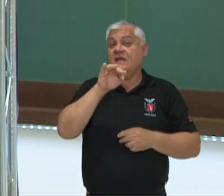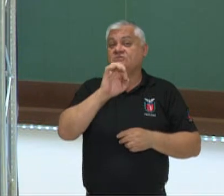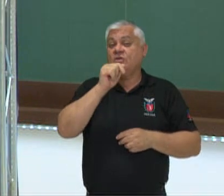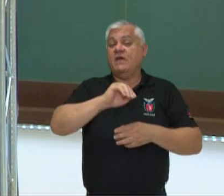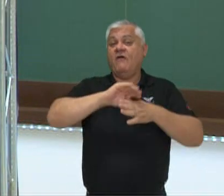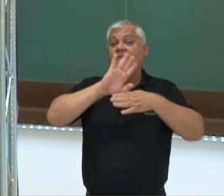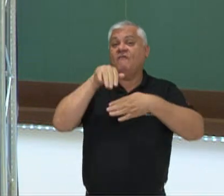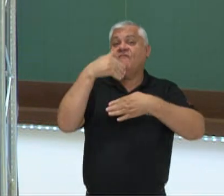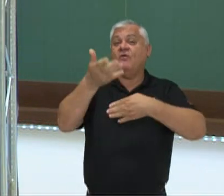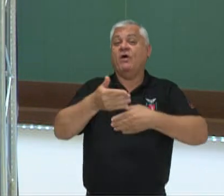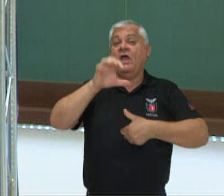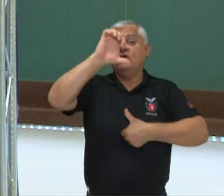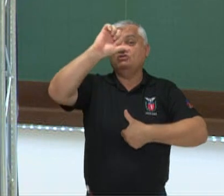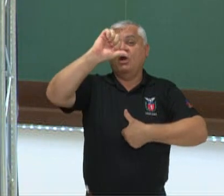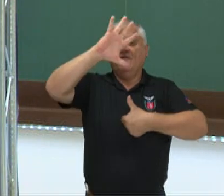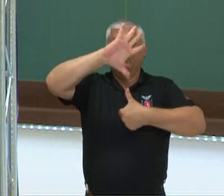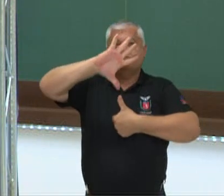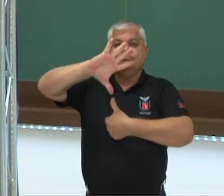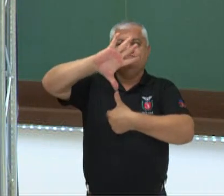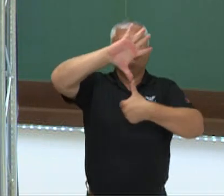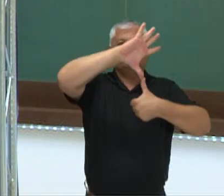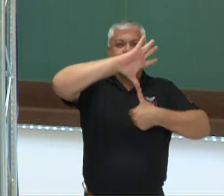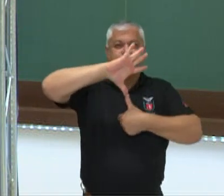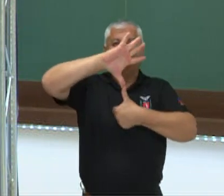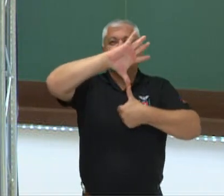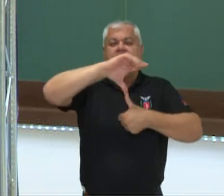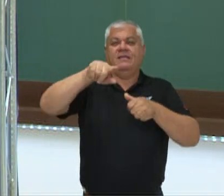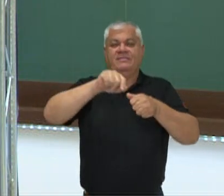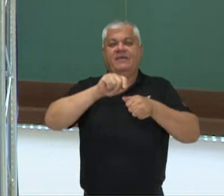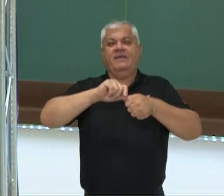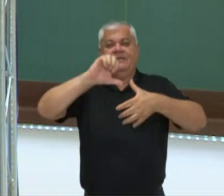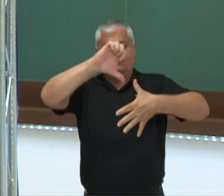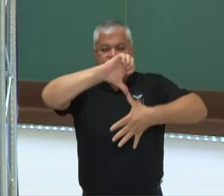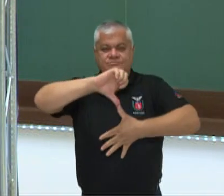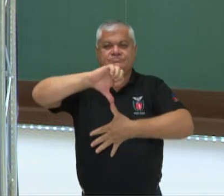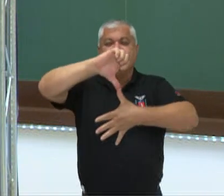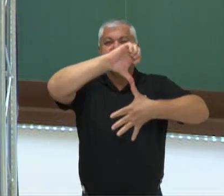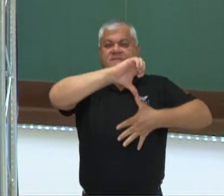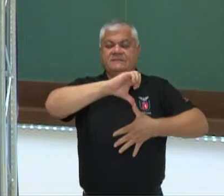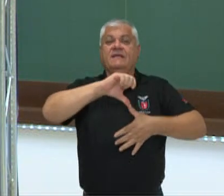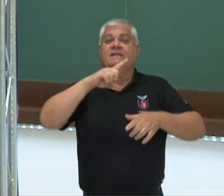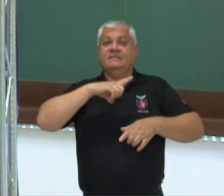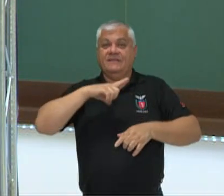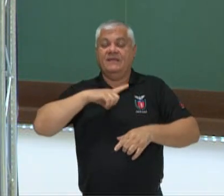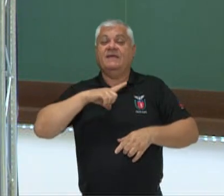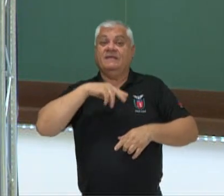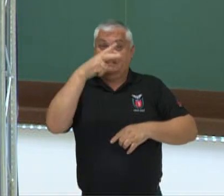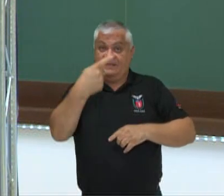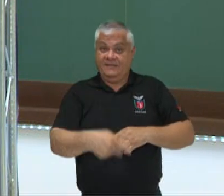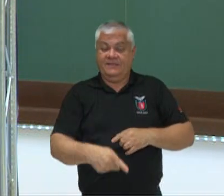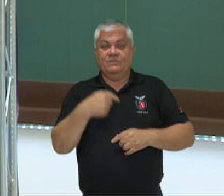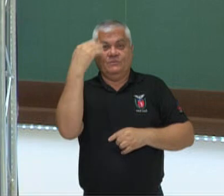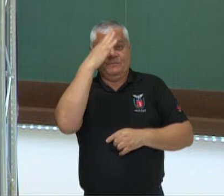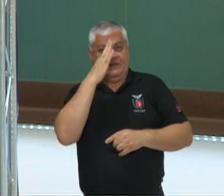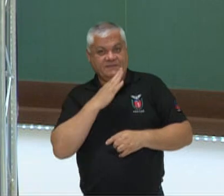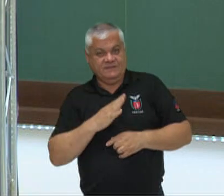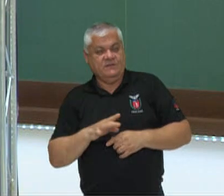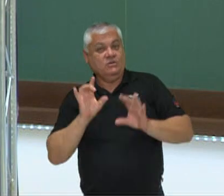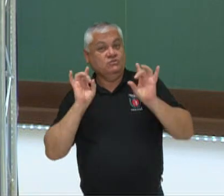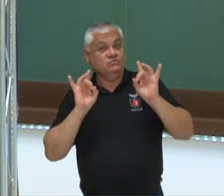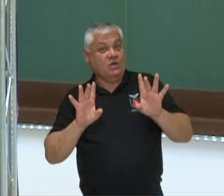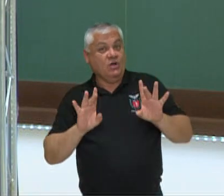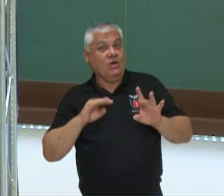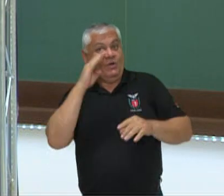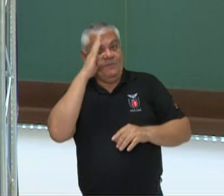é este bioma que compreende esses países da América do Sul, diferente da Amazônia Legal, que compreende apenas